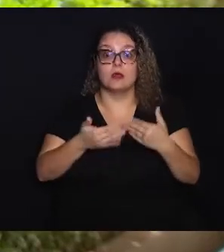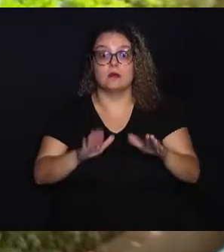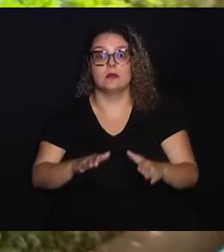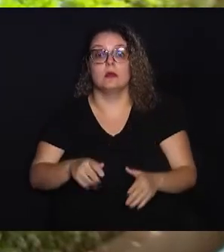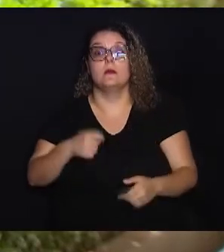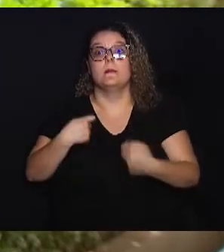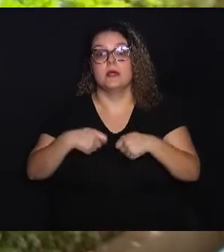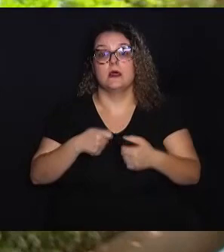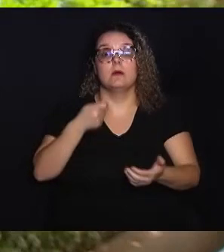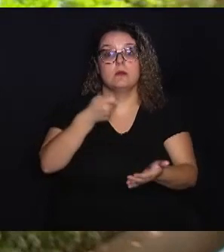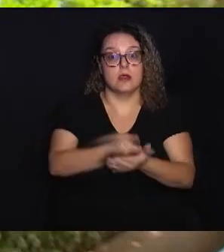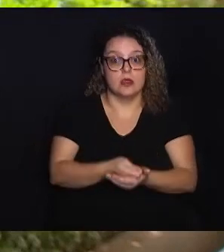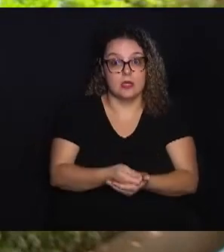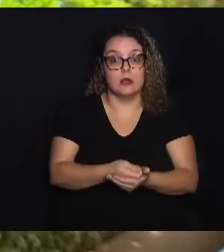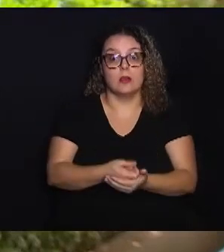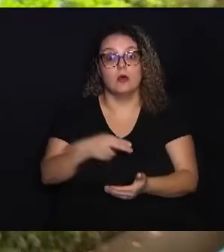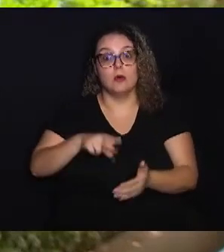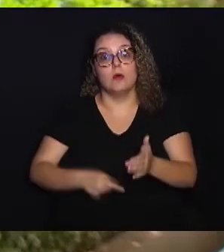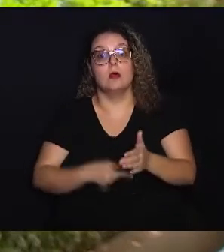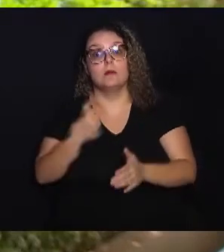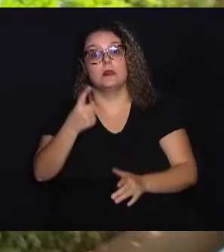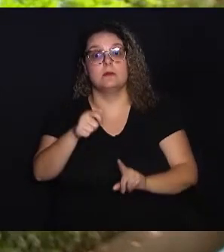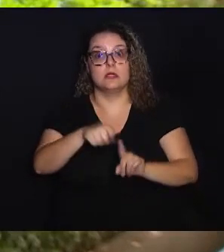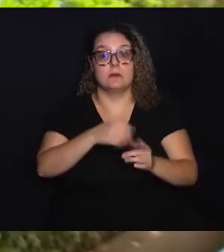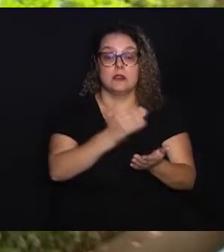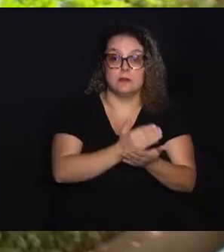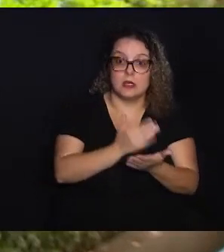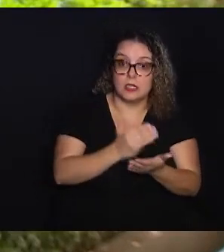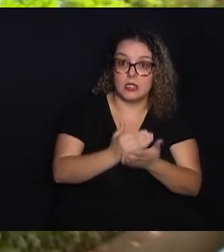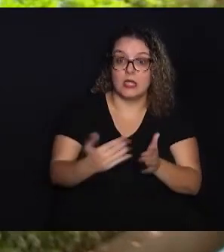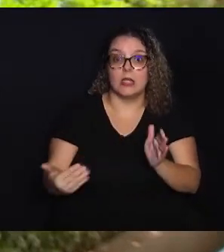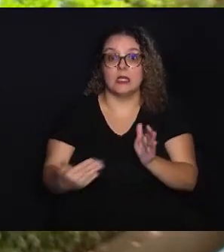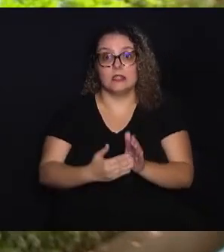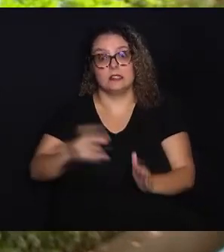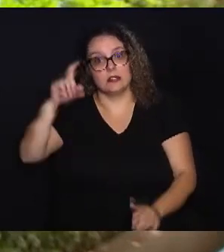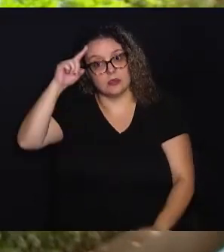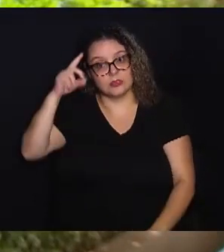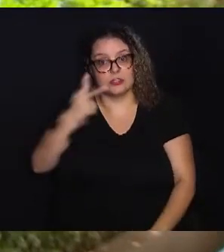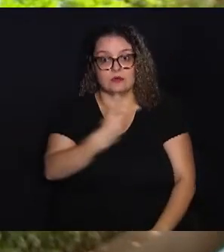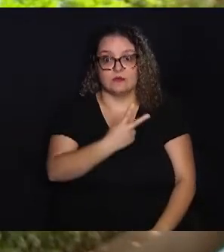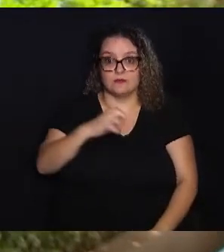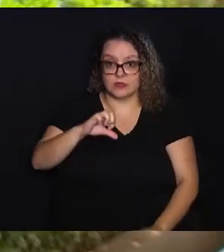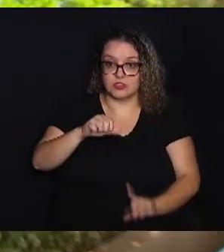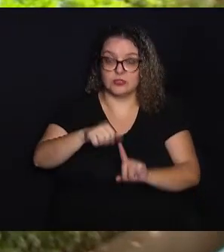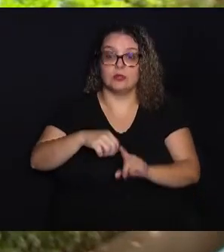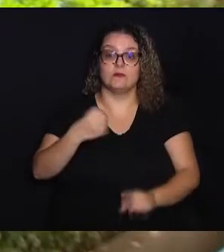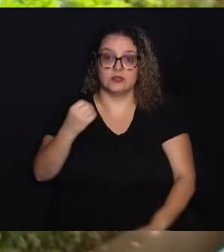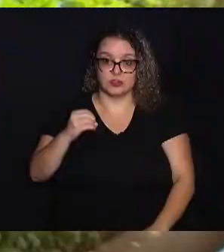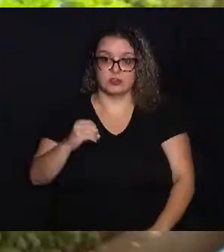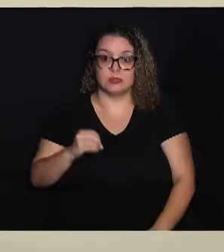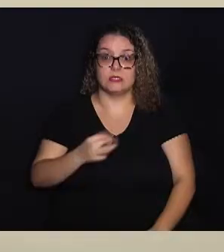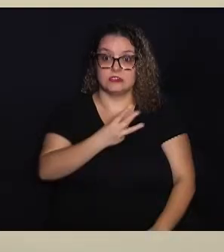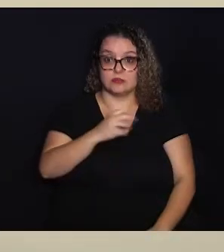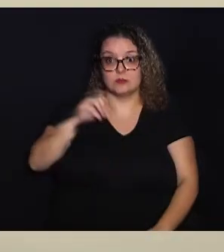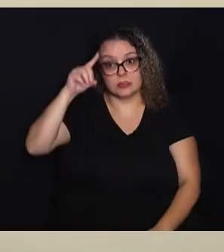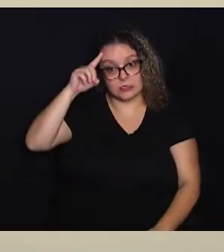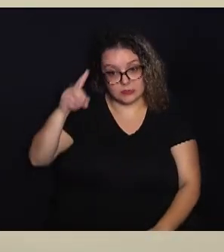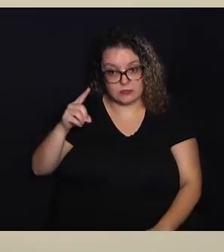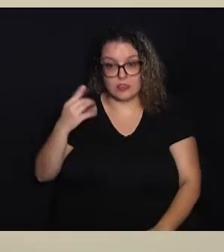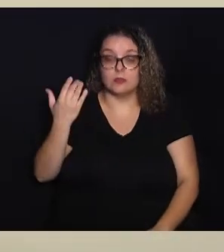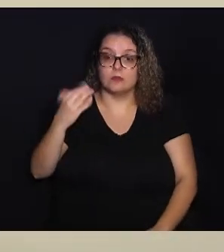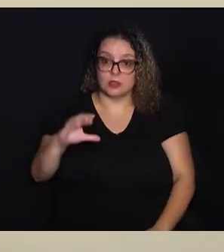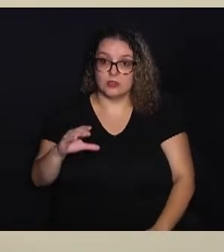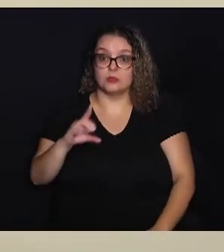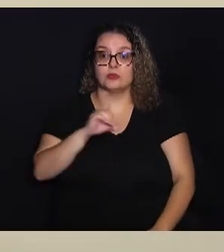ativa deverá quitar ou pagar a primeira parcela dos débitos até o dia 29 de outubro São 30